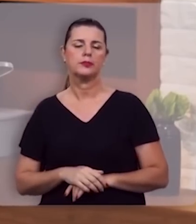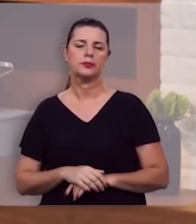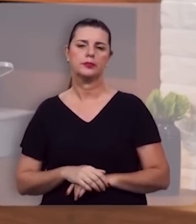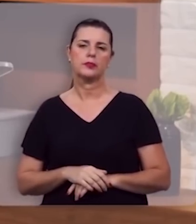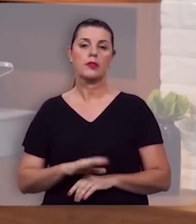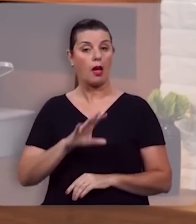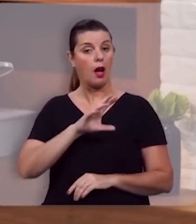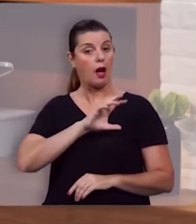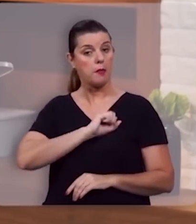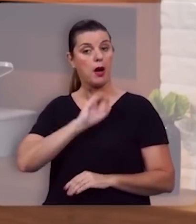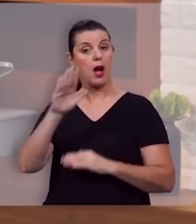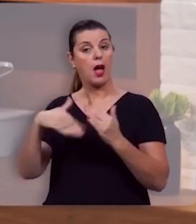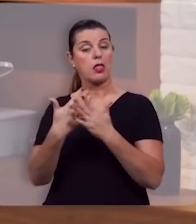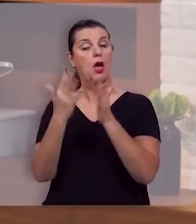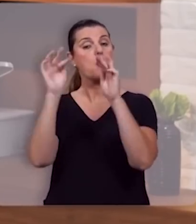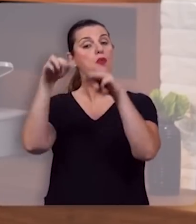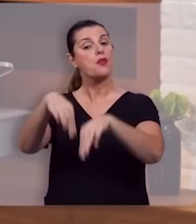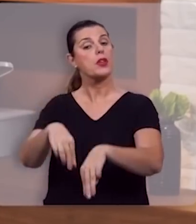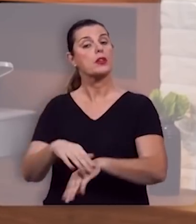é amar até o fim